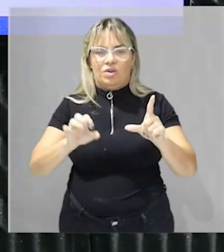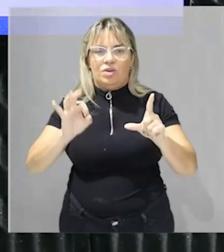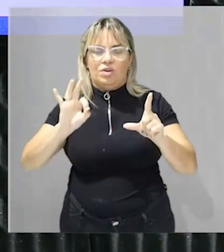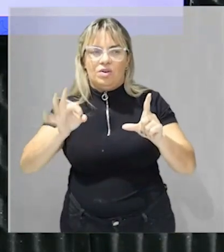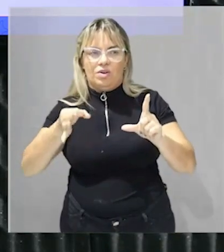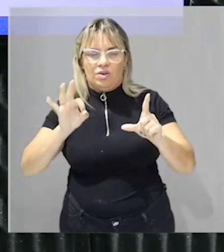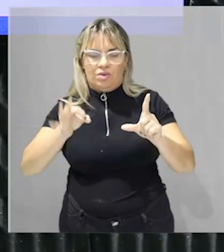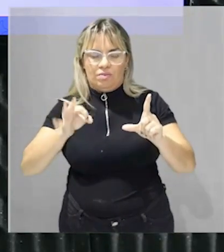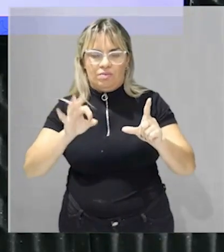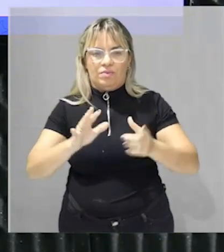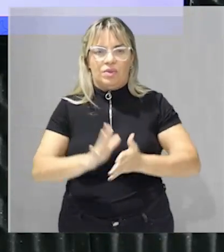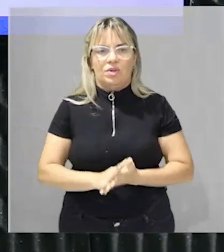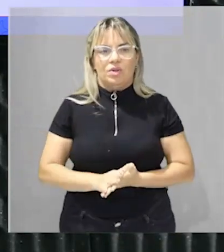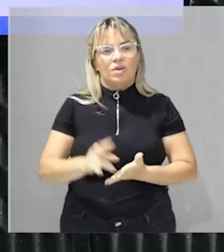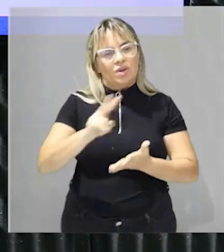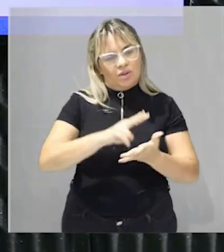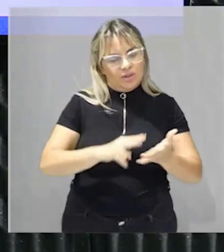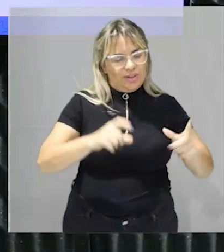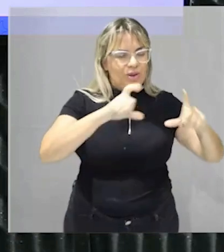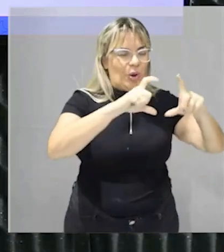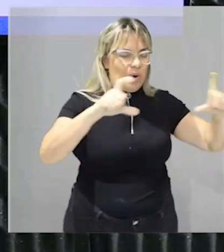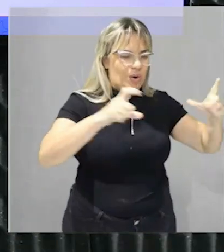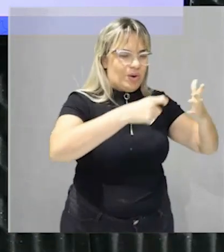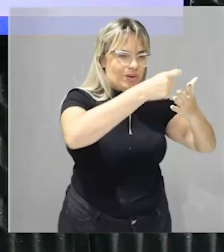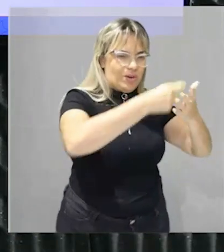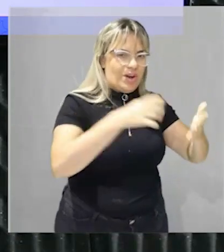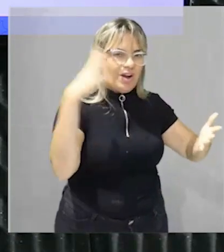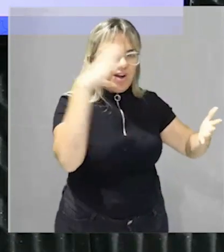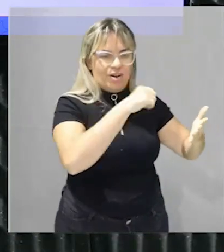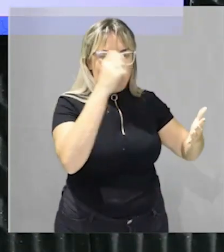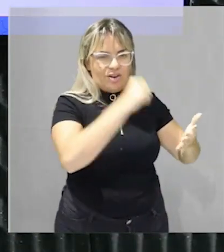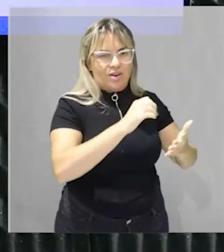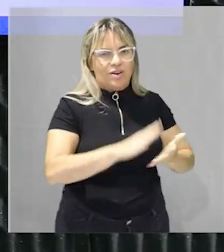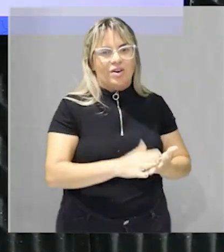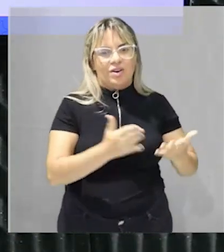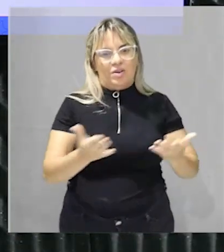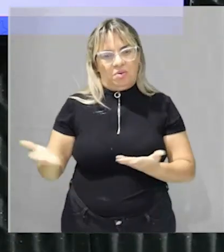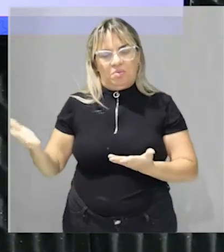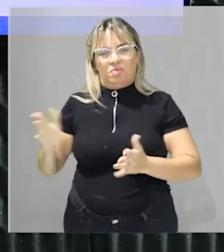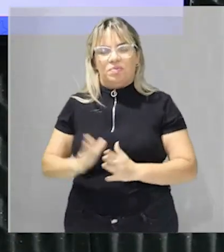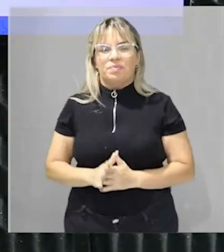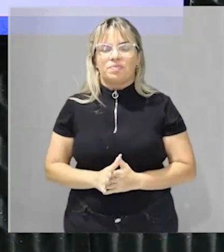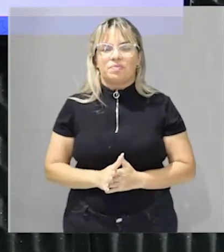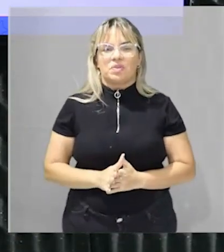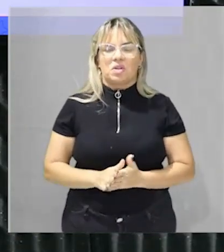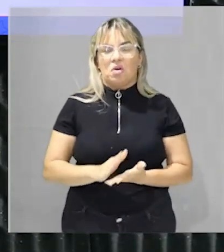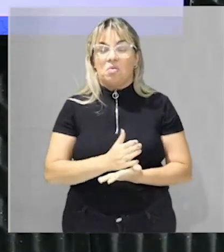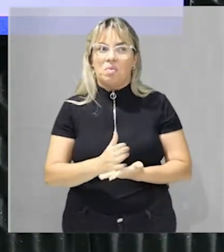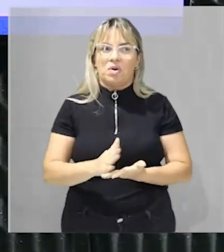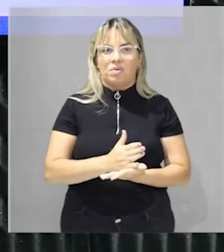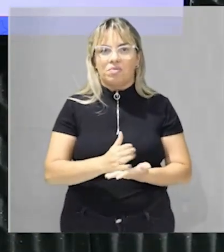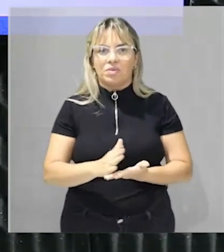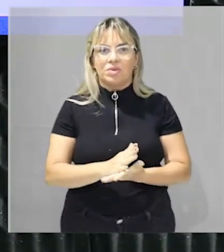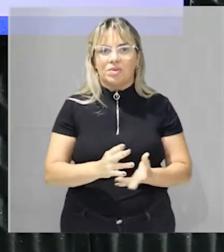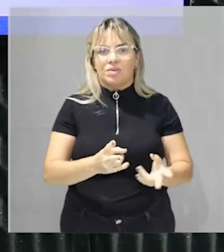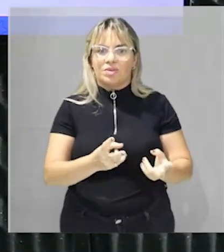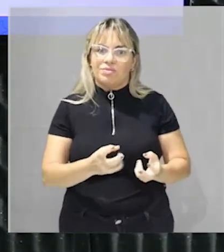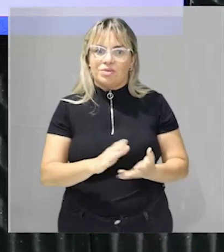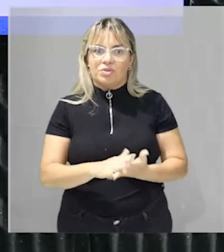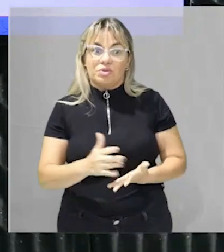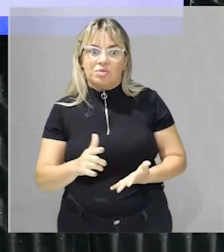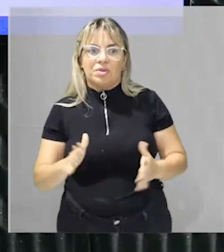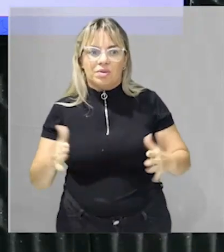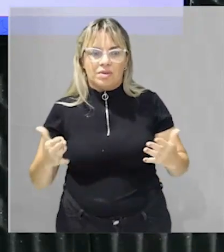e soja mas eu vou ler o texto motivador pra ti rapidamente só pra dizer que a gente não deixou alguma coisa passar mas tu vai ver que nem precisa